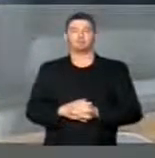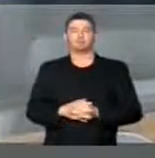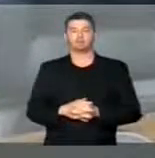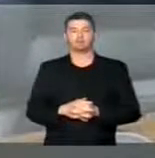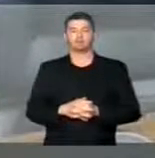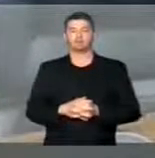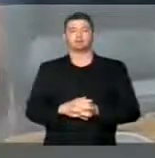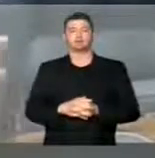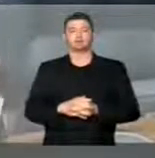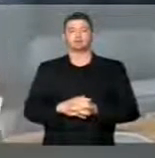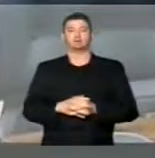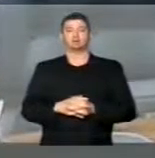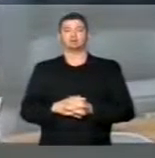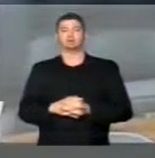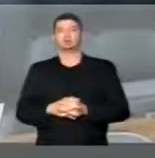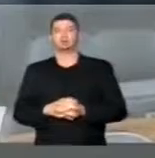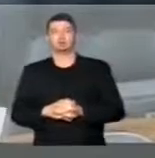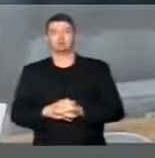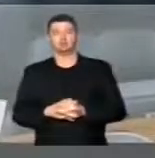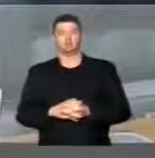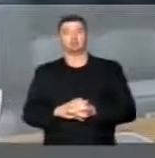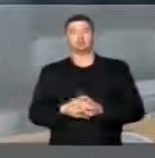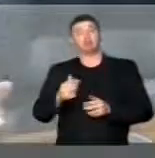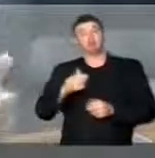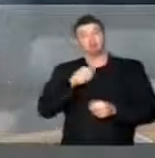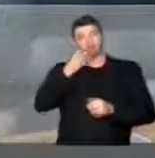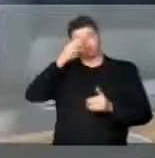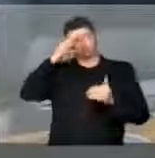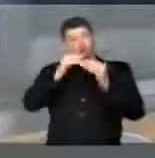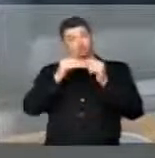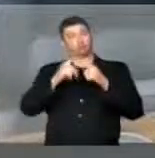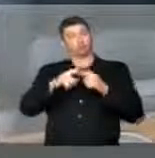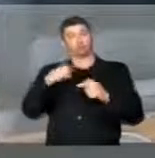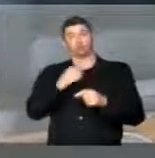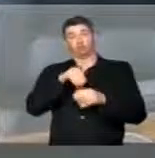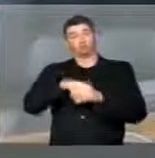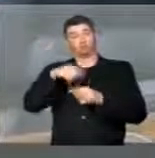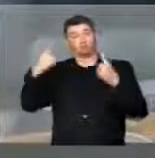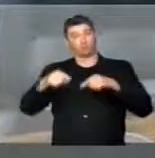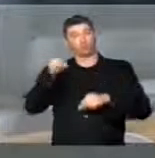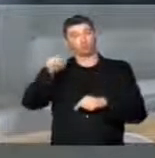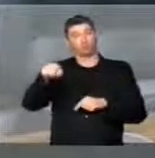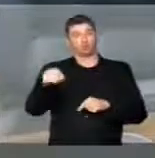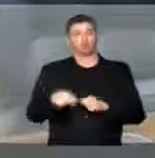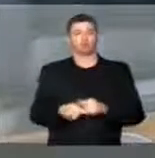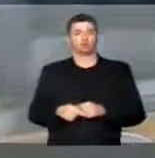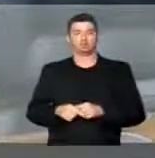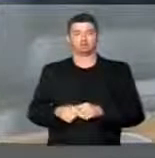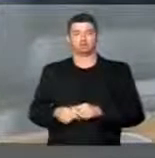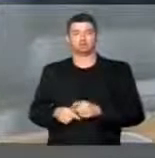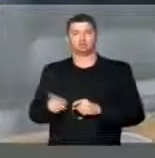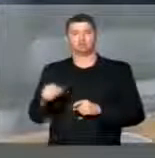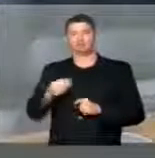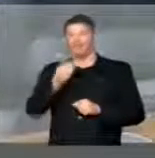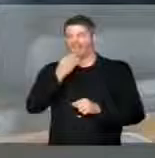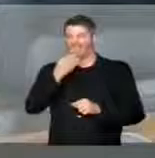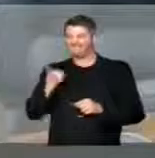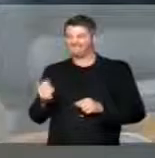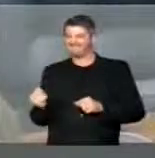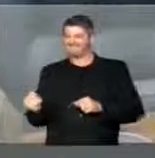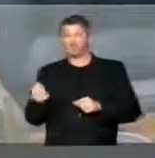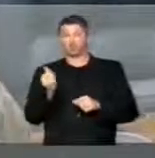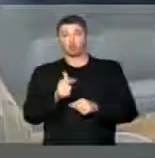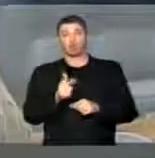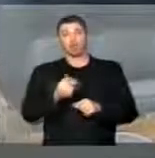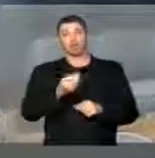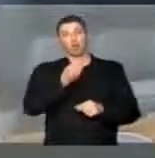constitucional. Há uma coerência no que digo aqui, porque nós votamos contra essa janela, que é mais de oportunismos do que